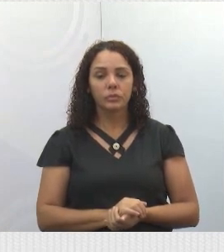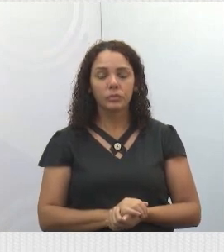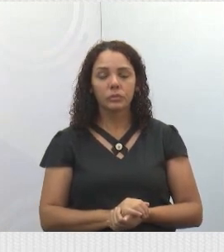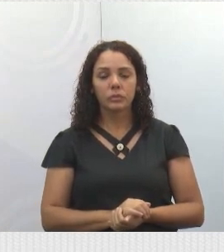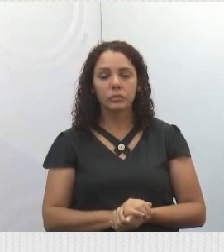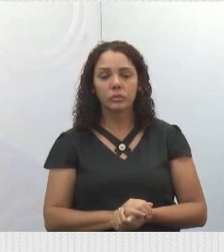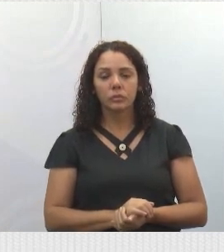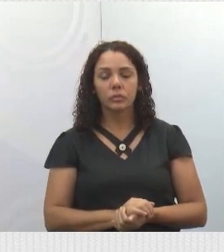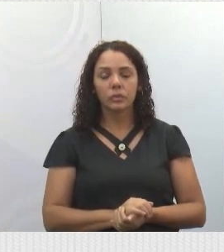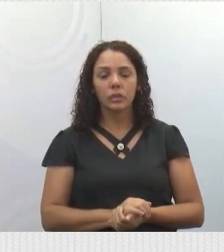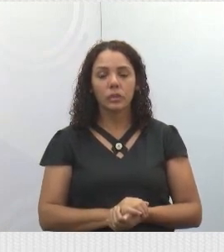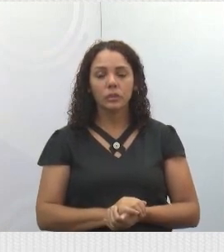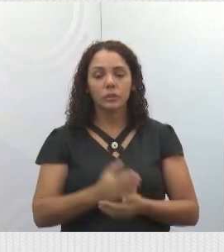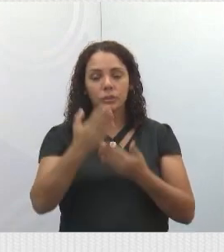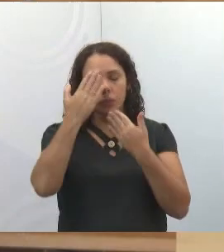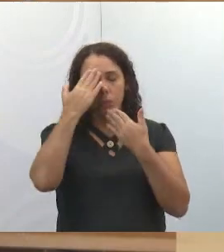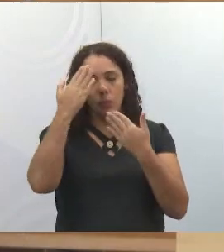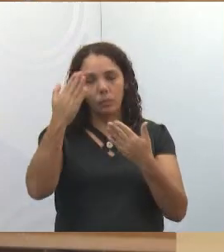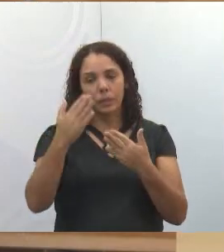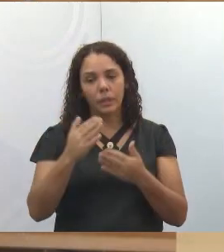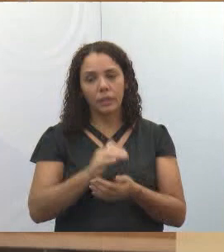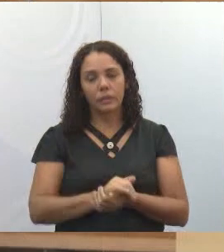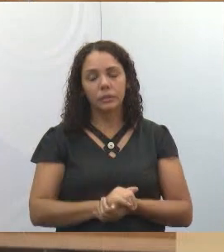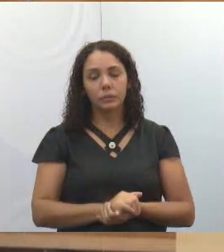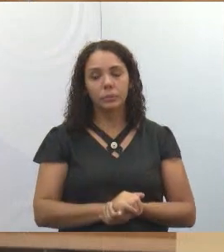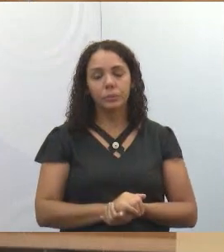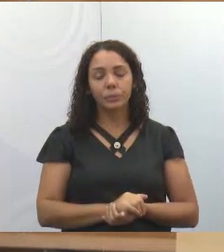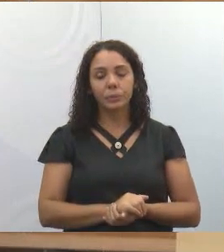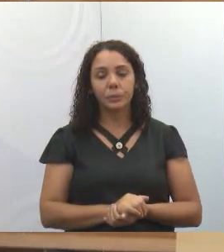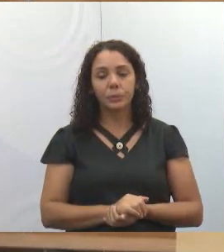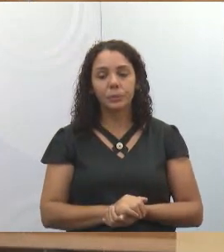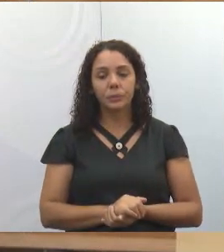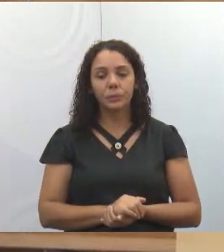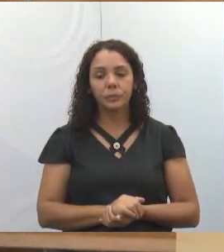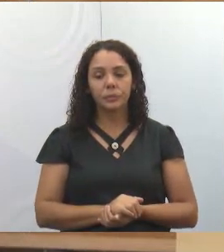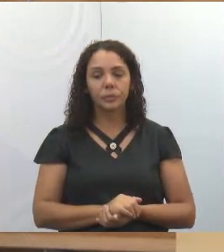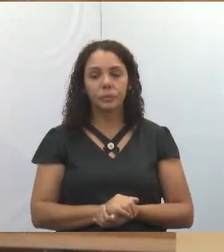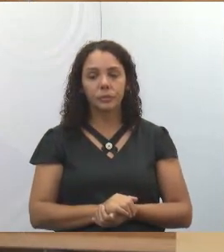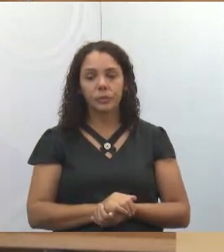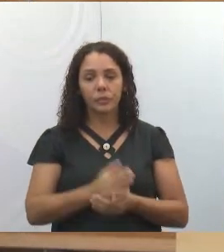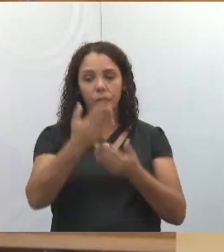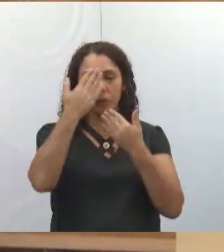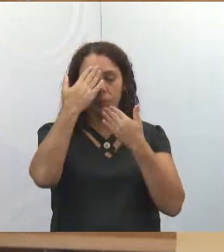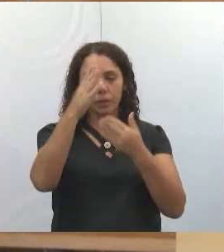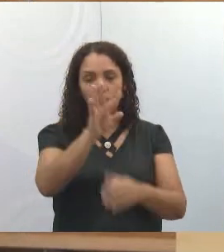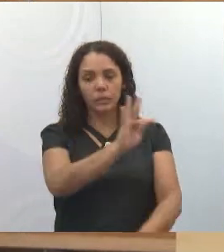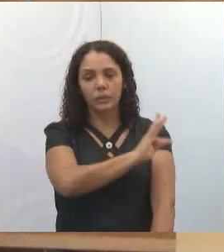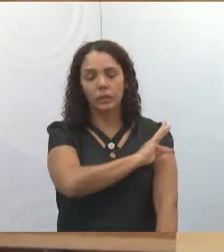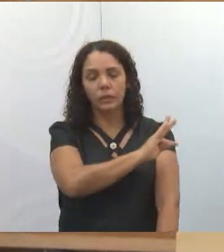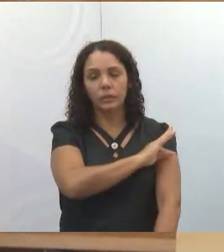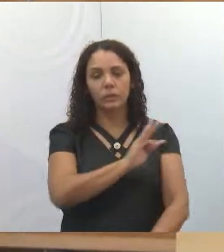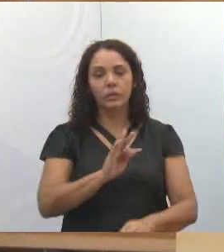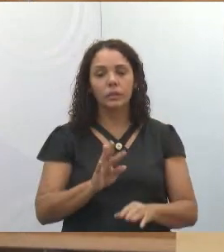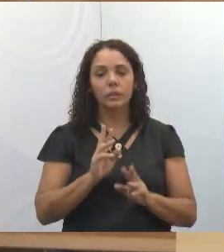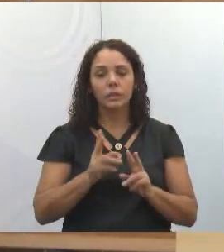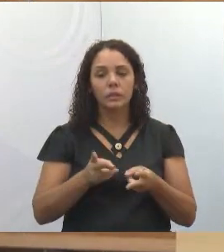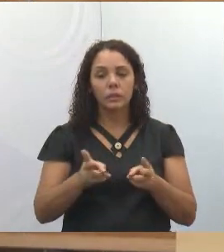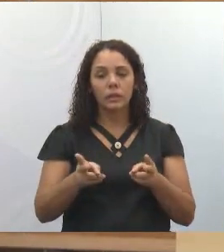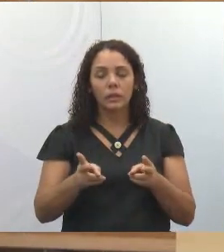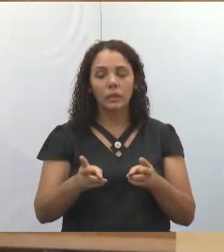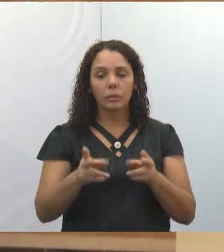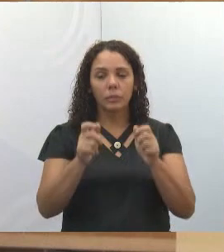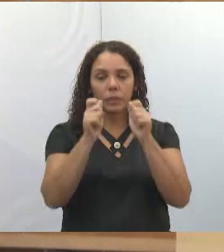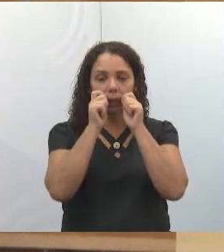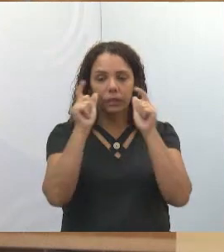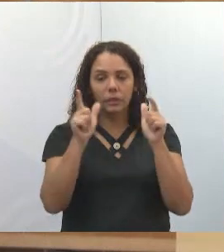slides, não. Muito obrigada. Pode voltar para a tela aí, normal. Muito obrigada aos técnicos, estão sempre atentos aos nossos